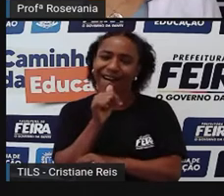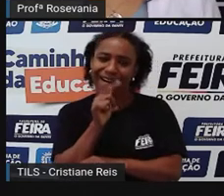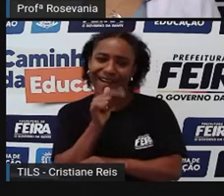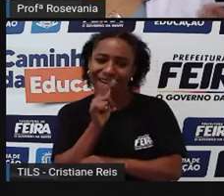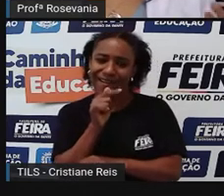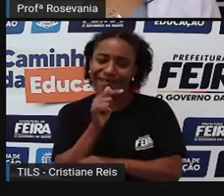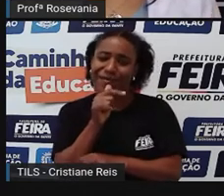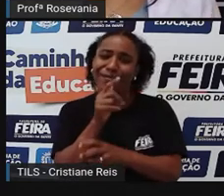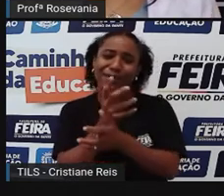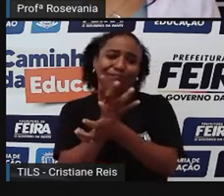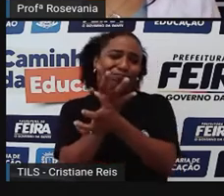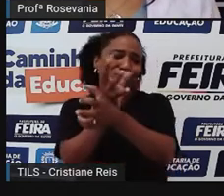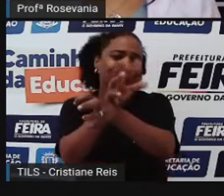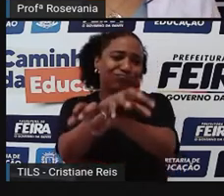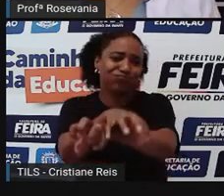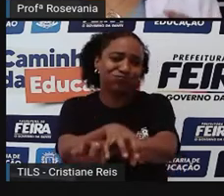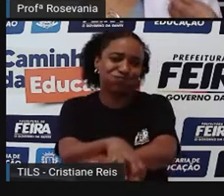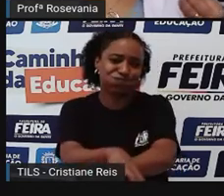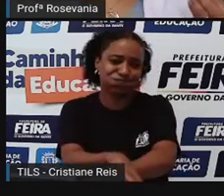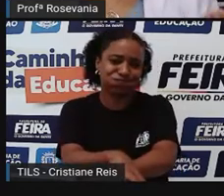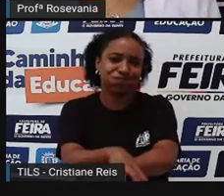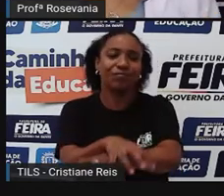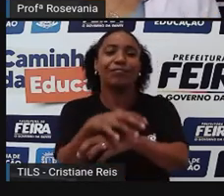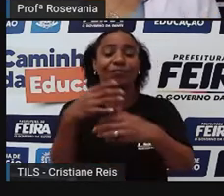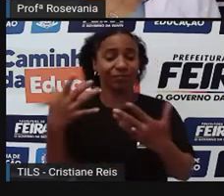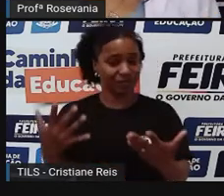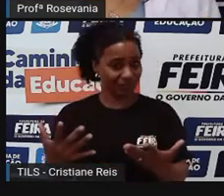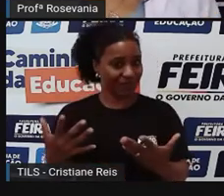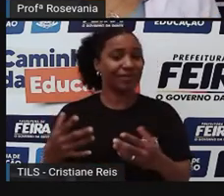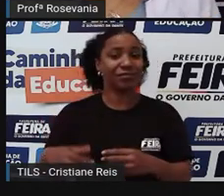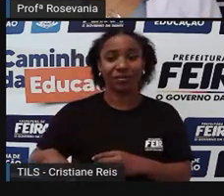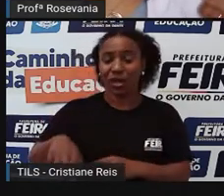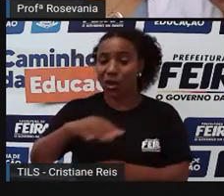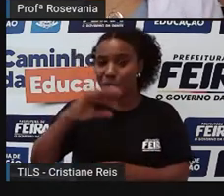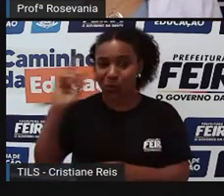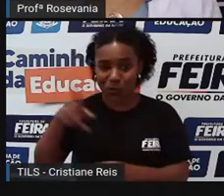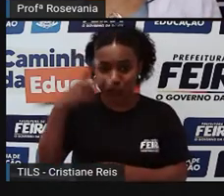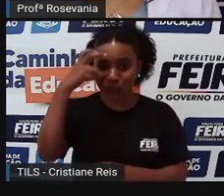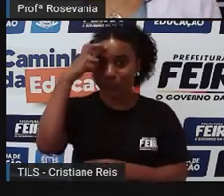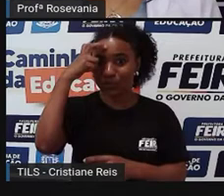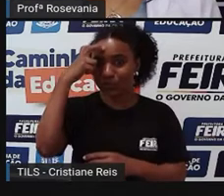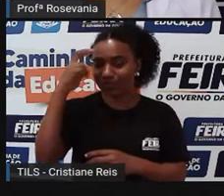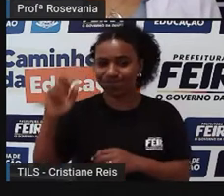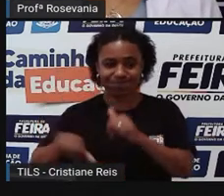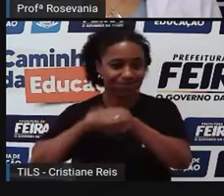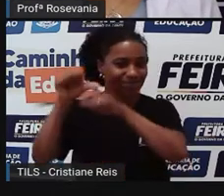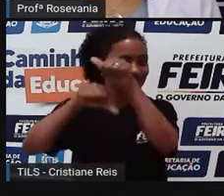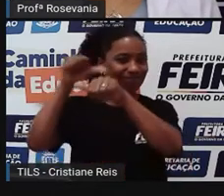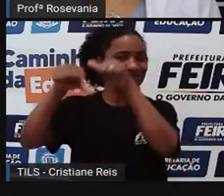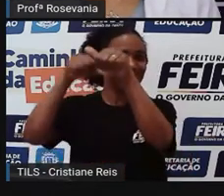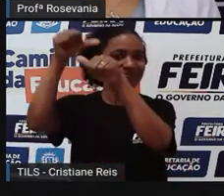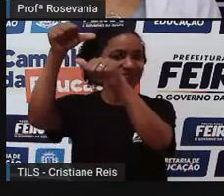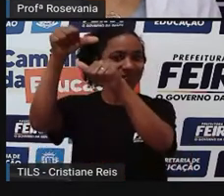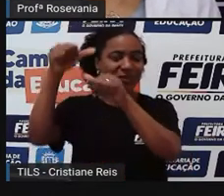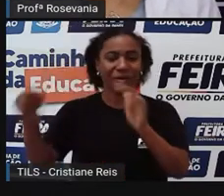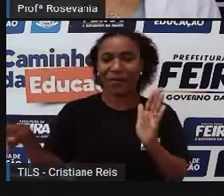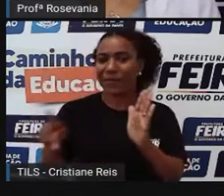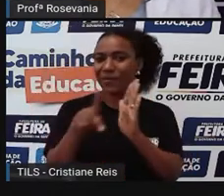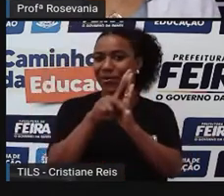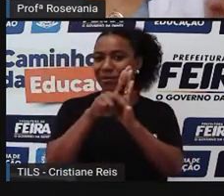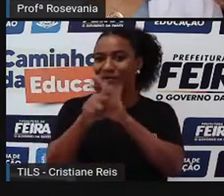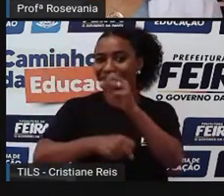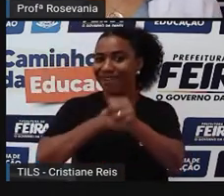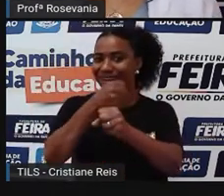Enriqueceu nossa cultura, virou patrimônio material, foi em 2011, em um do decreto oficial.